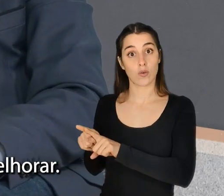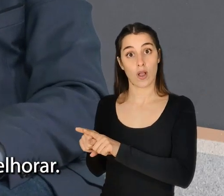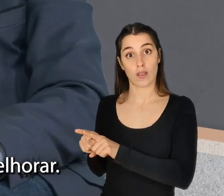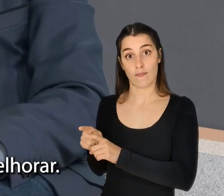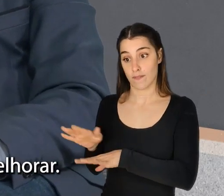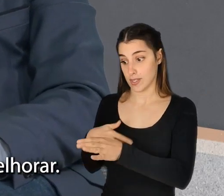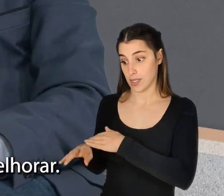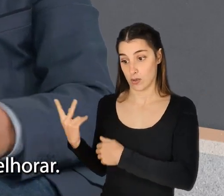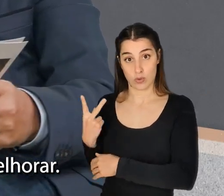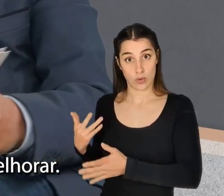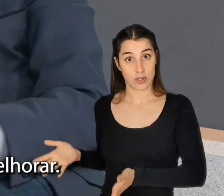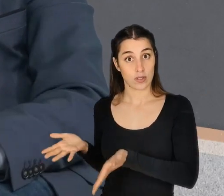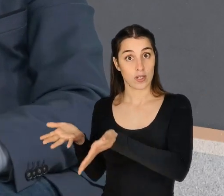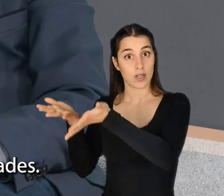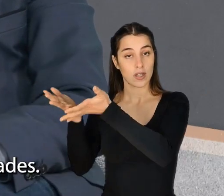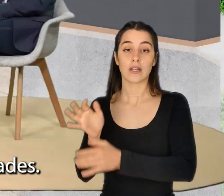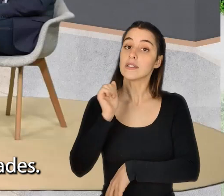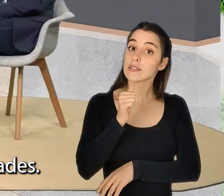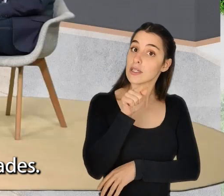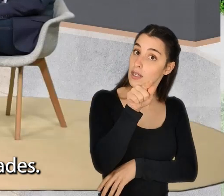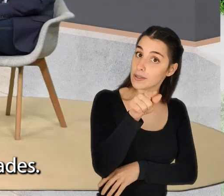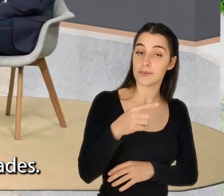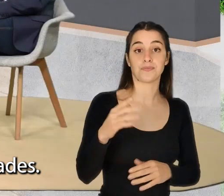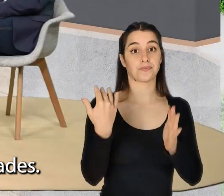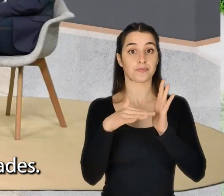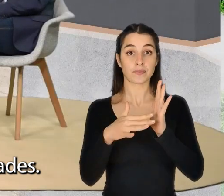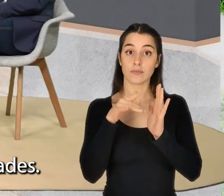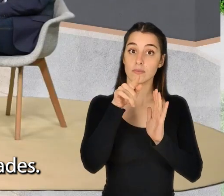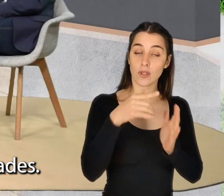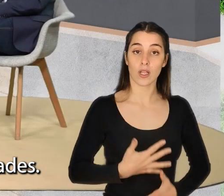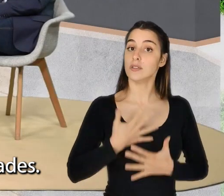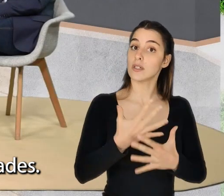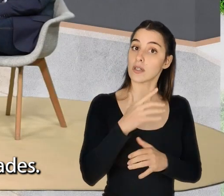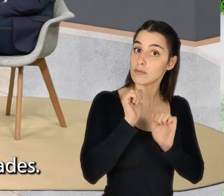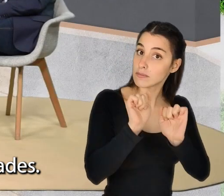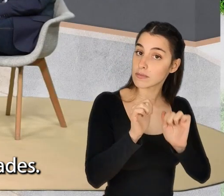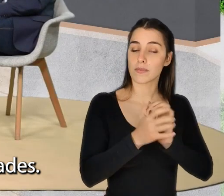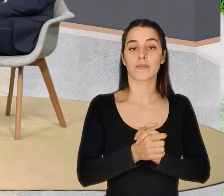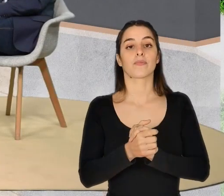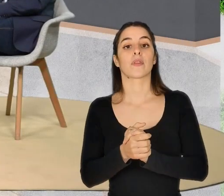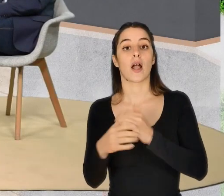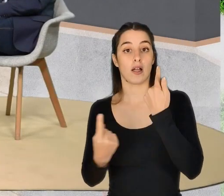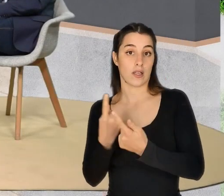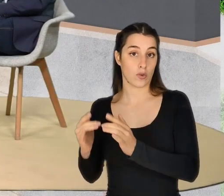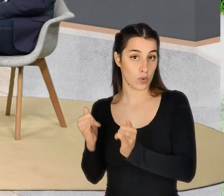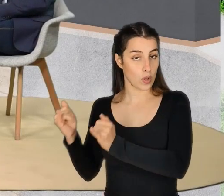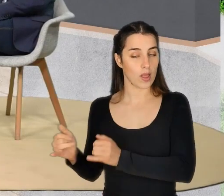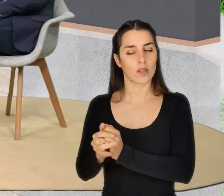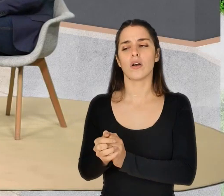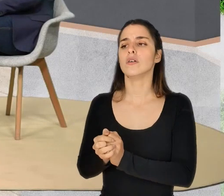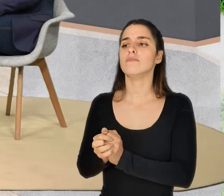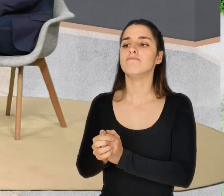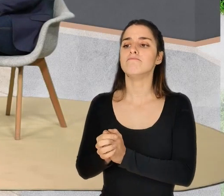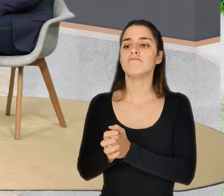outro. Exatamente. E conseguimos os dois melhorar. E eleva sempre aquilo que é o teu nível e a entrega. As tuas habilidades. Tivéssemos alguém ao teu lado.